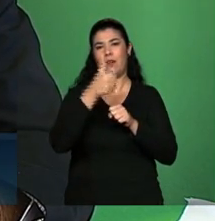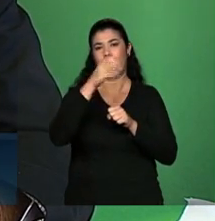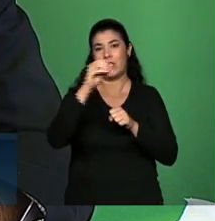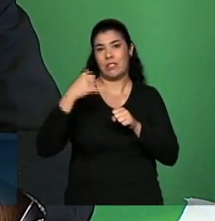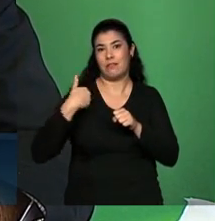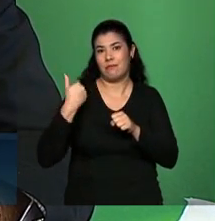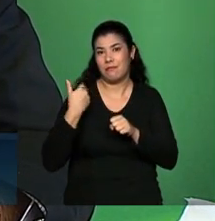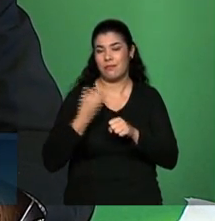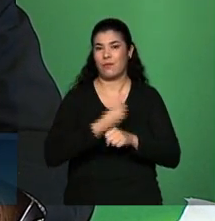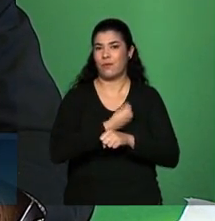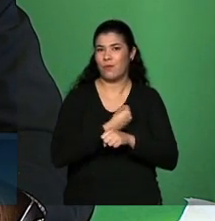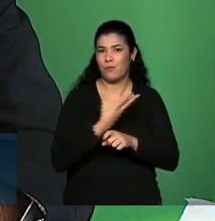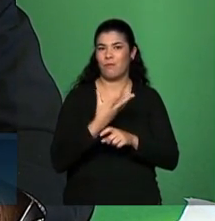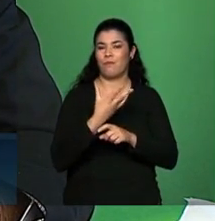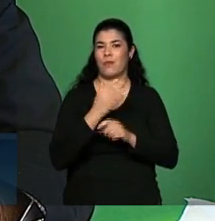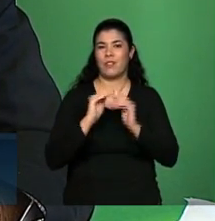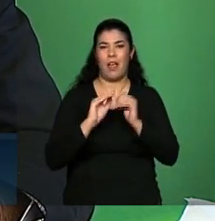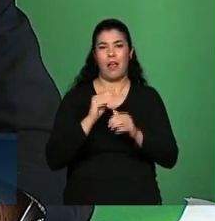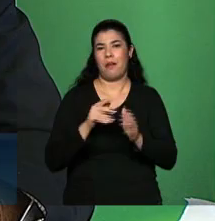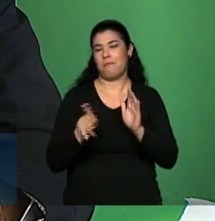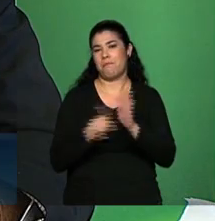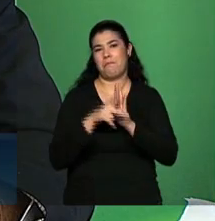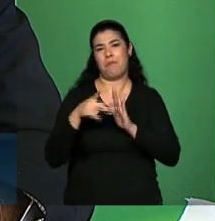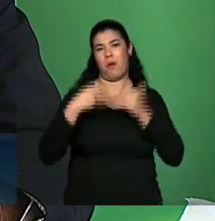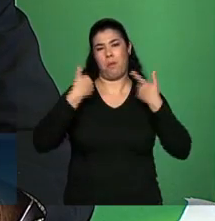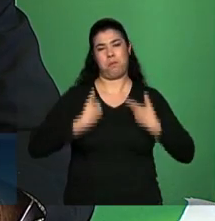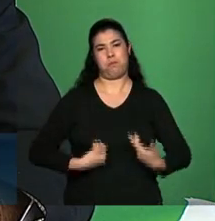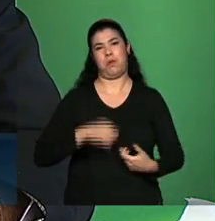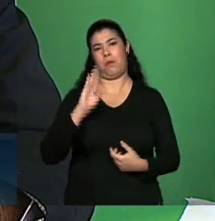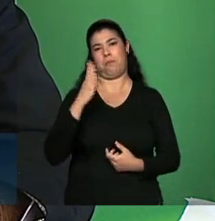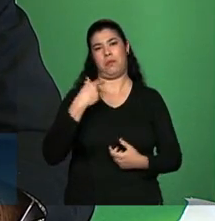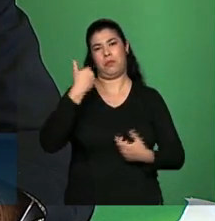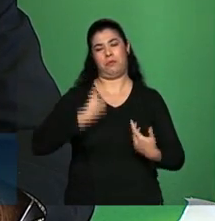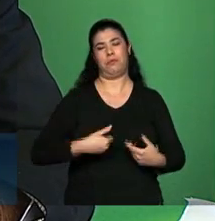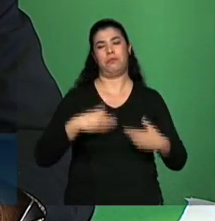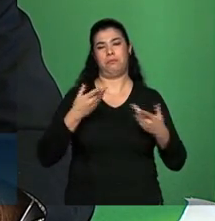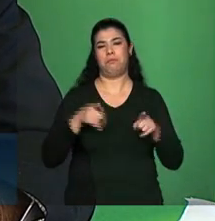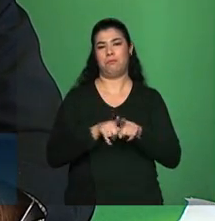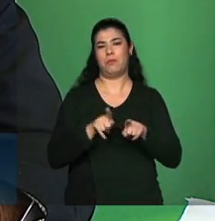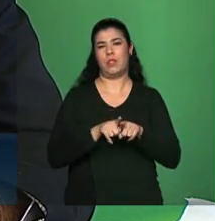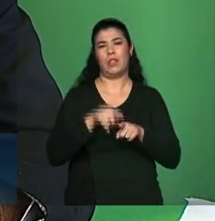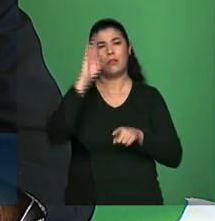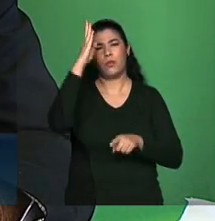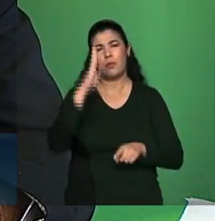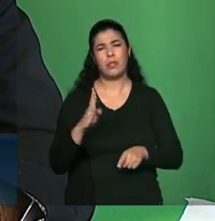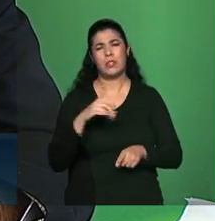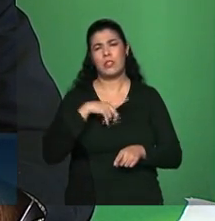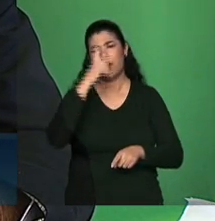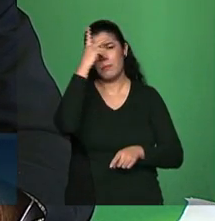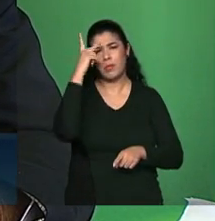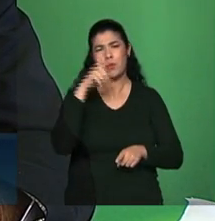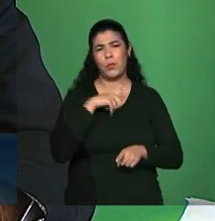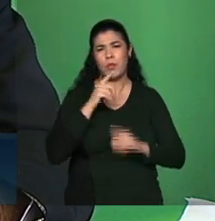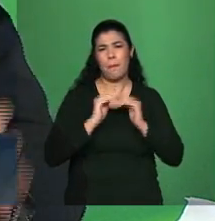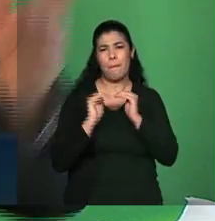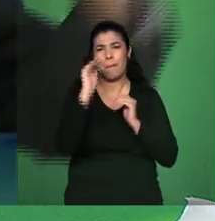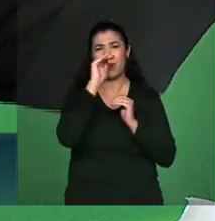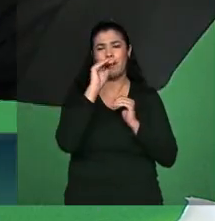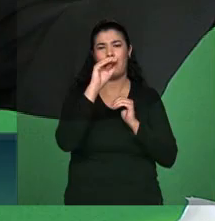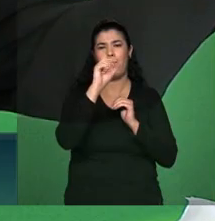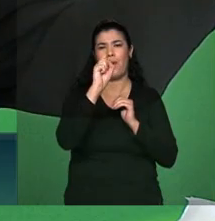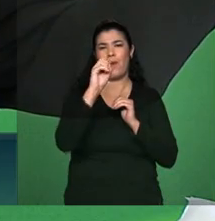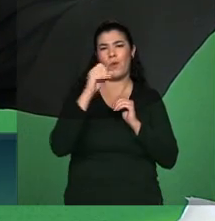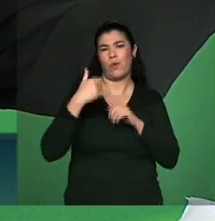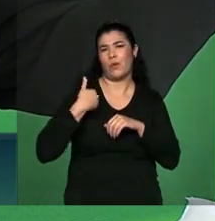isso, muito mais gente no Brasil, está certo, chega a 80 anos ou muito próximo de 80 anos.